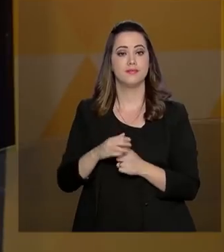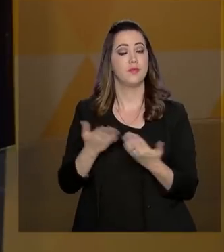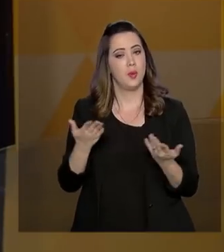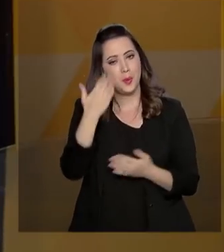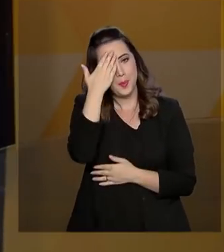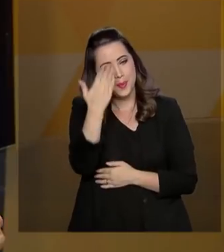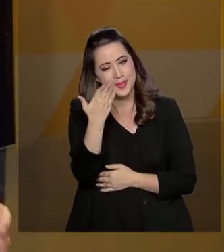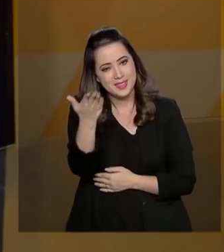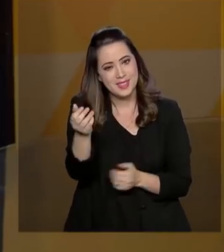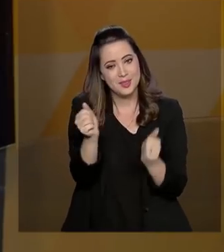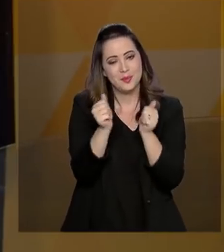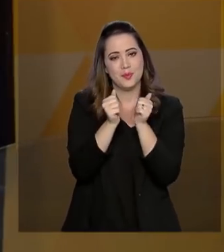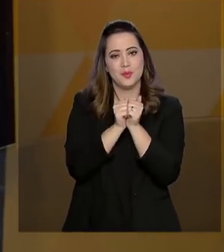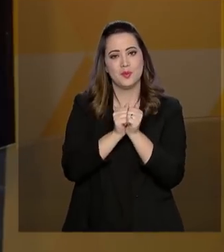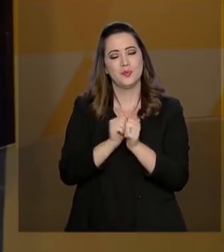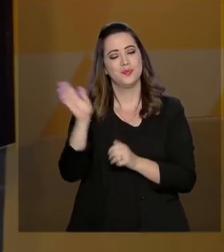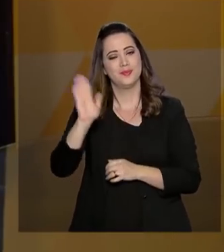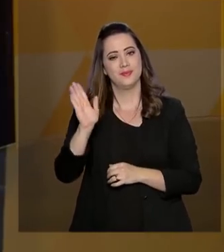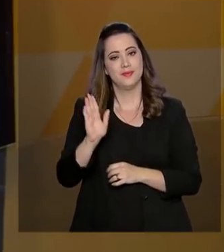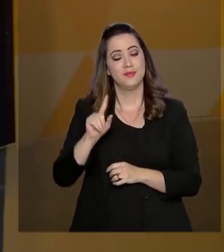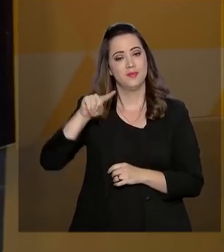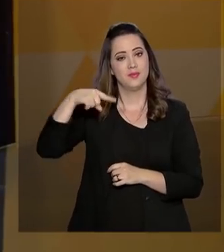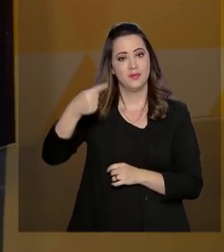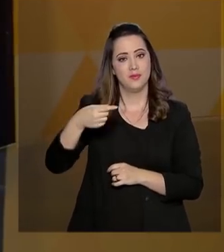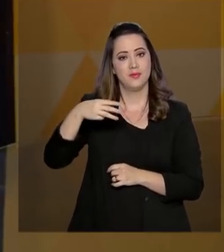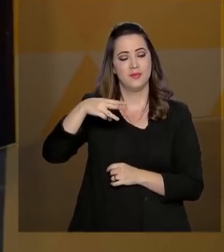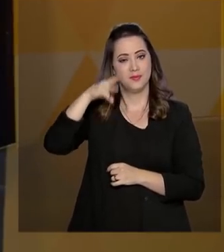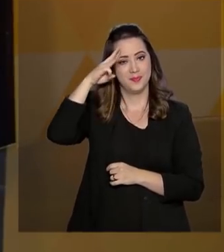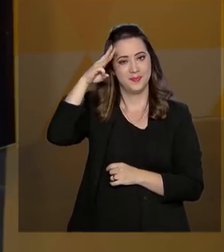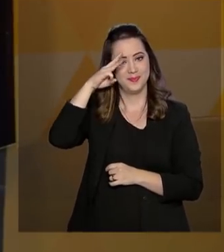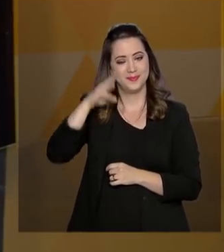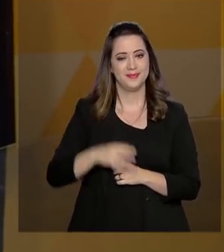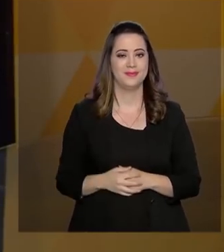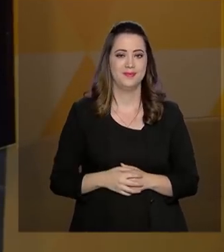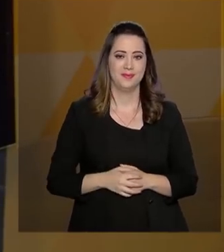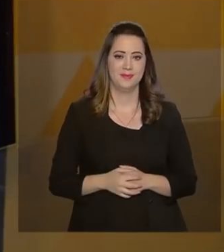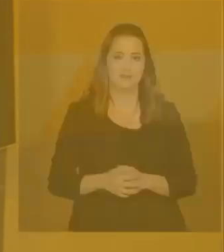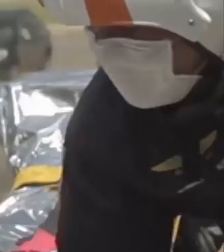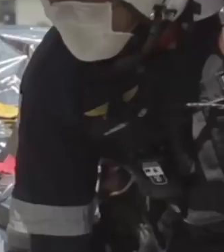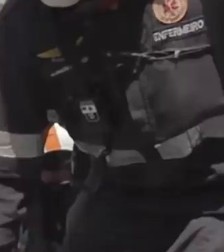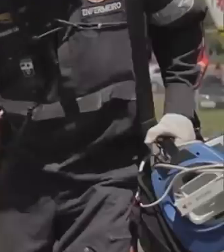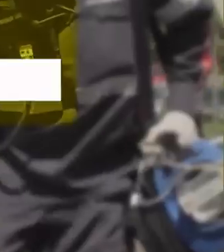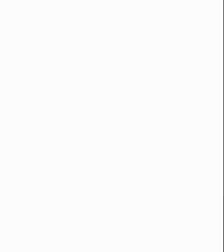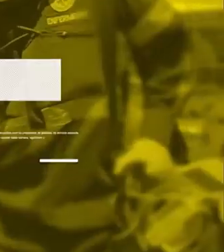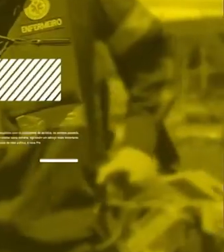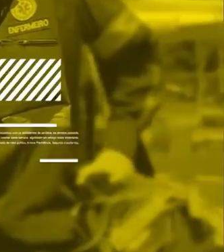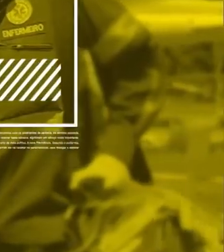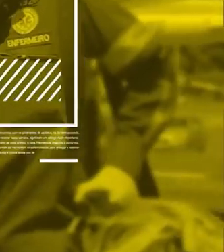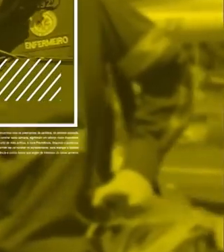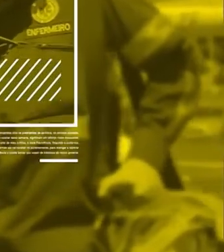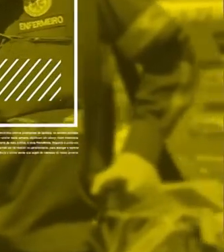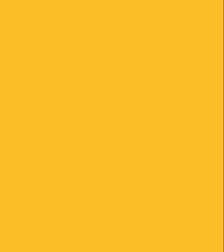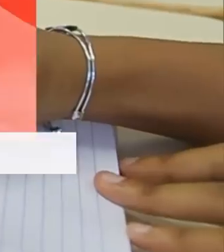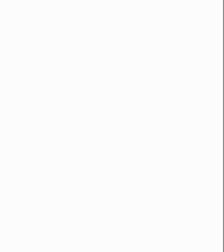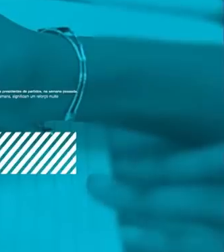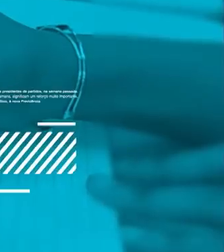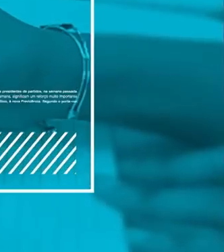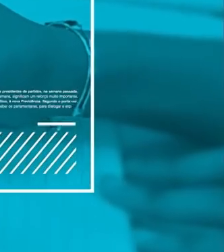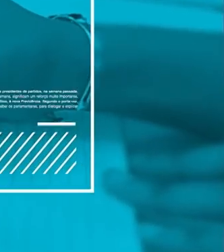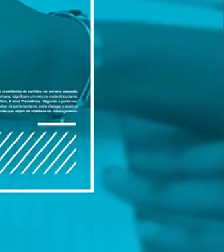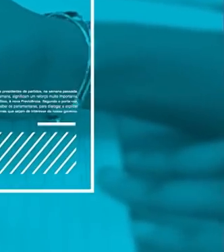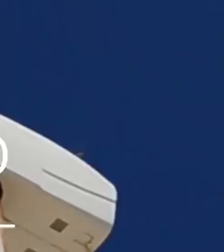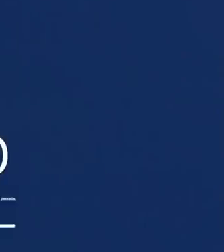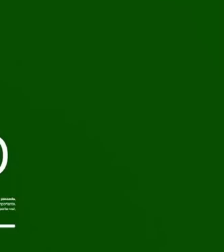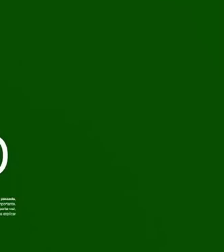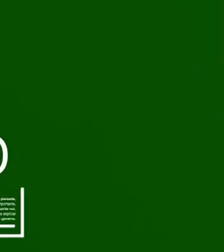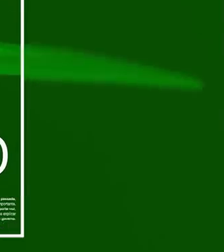Obrigado pela companhia e até a próxima terça-feira. Tchau. Tchau. Tchau.